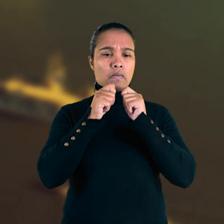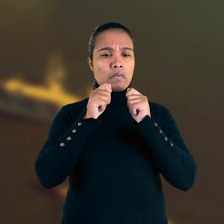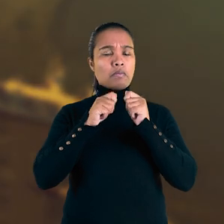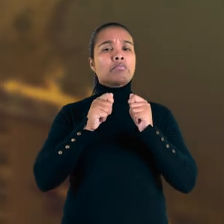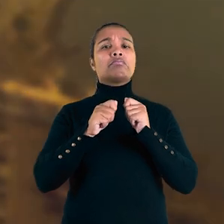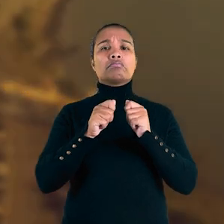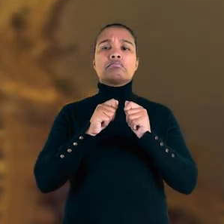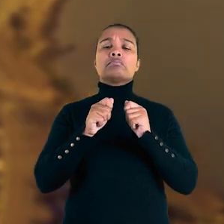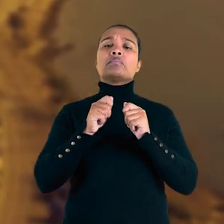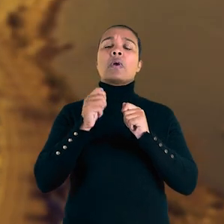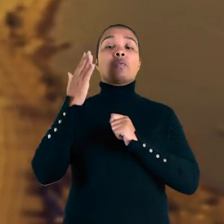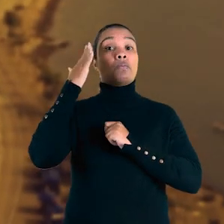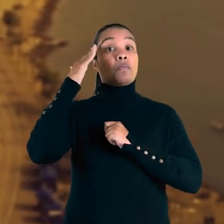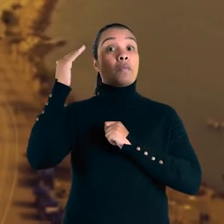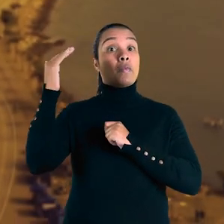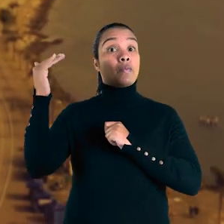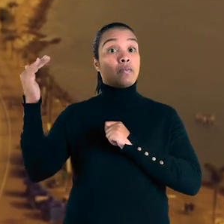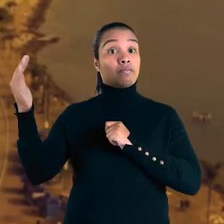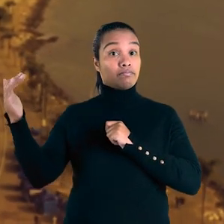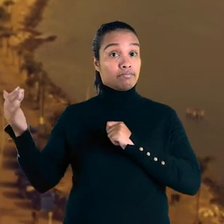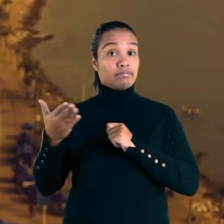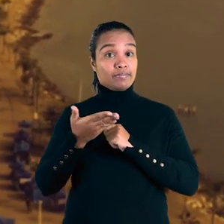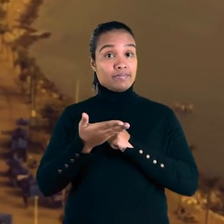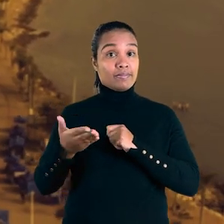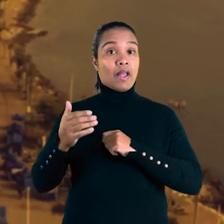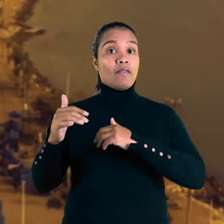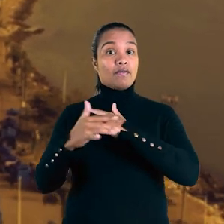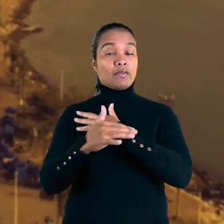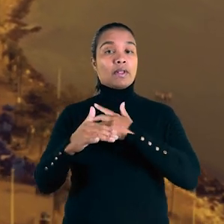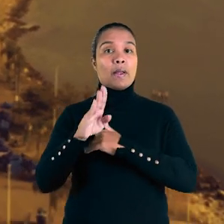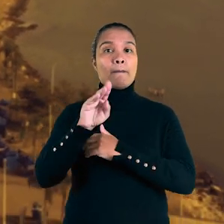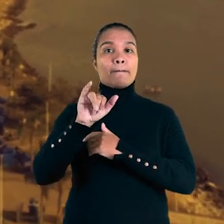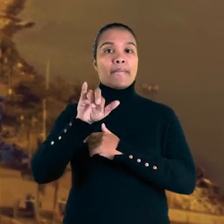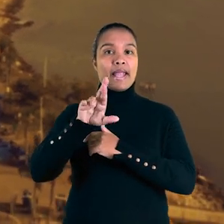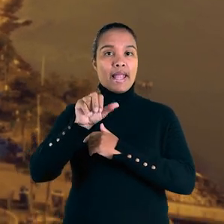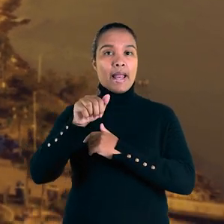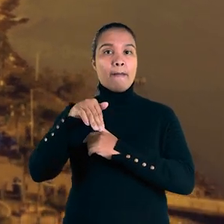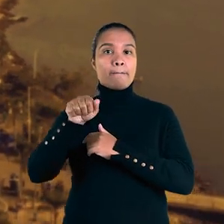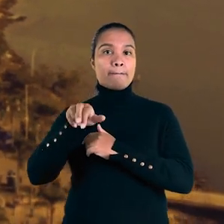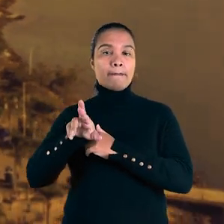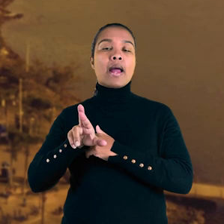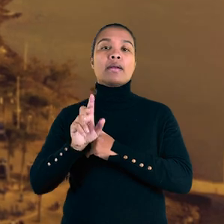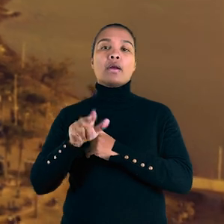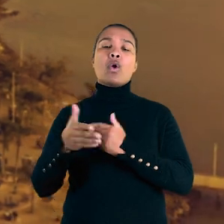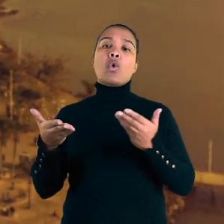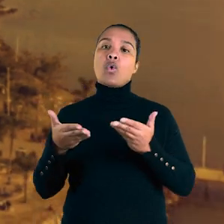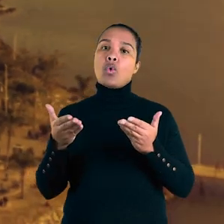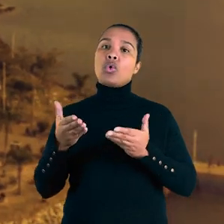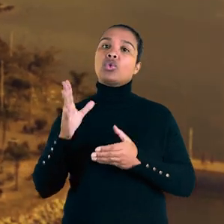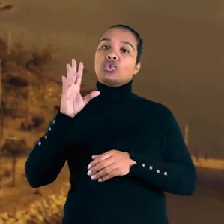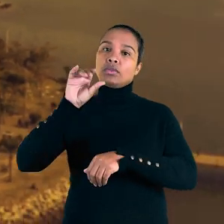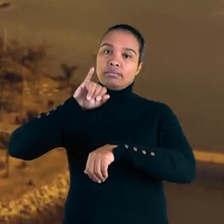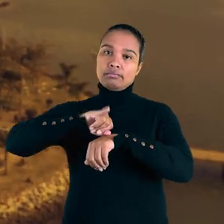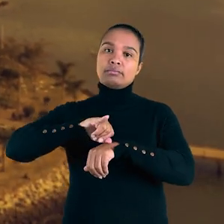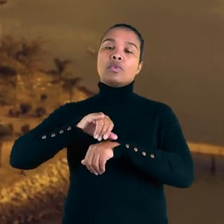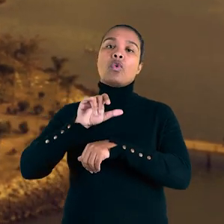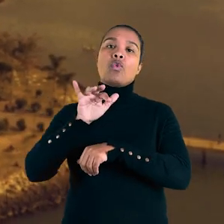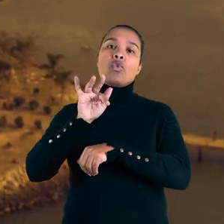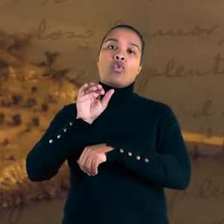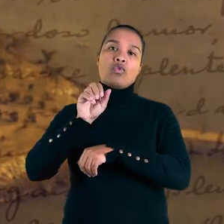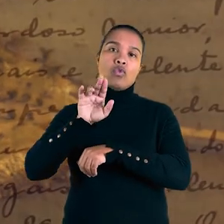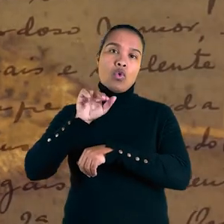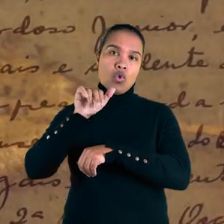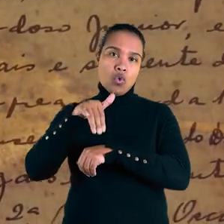influente na capital, dando seu nome à Avenida Beira Mar Norte, local que hoje abriga o Foro Trabalhista de Florianópolis.